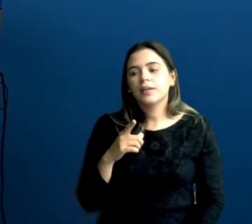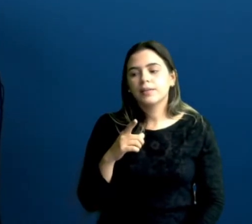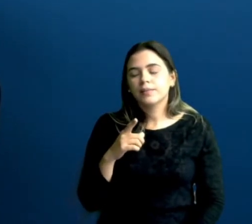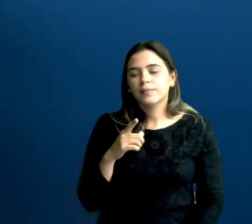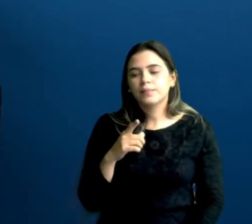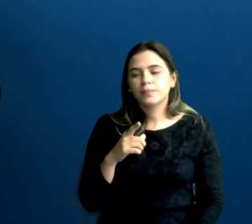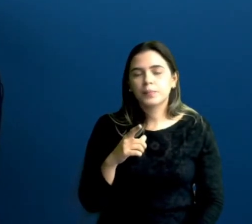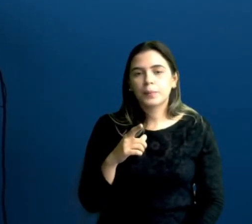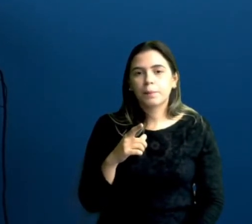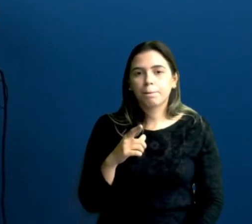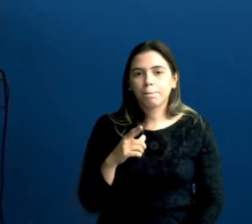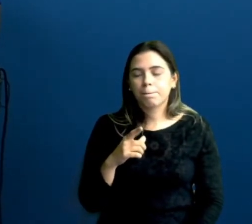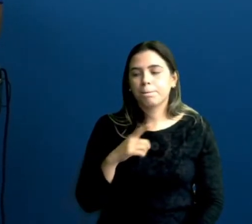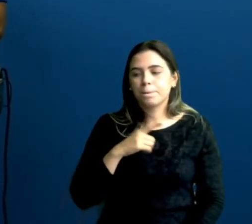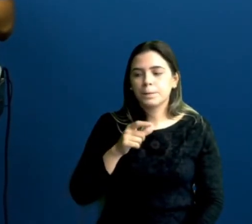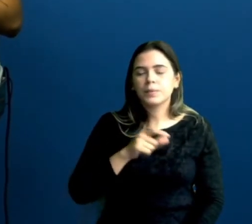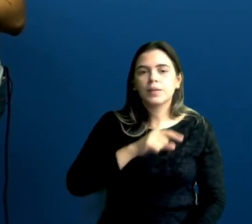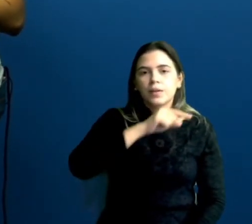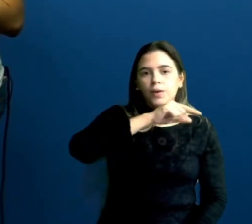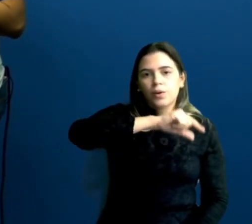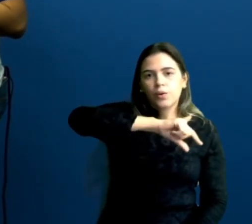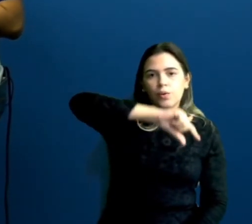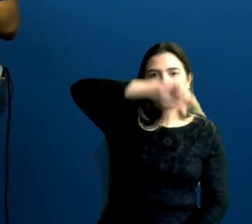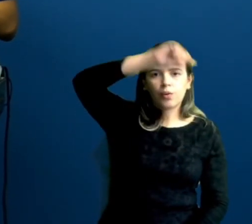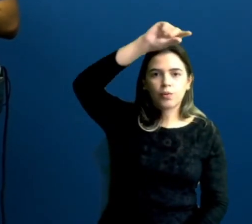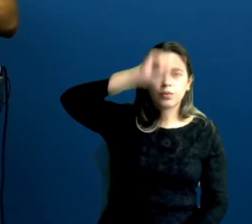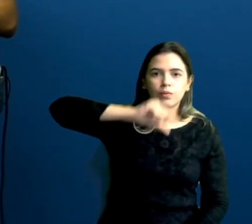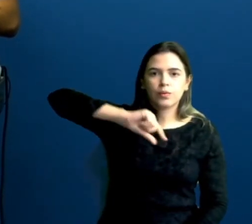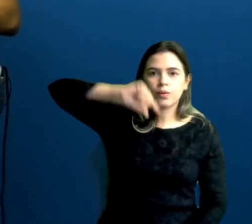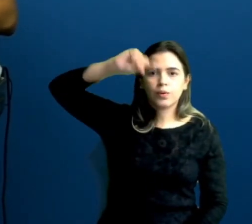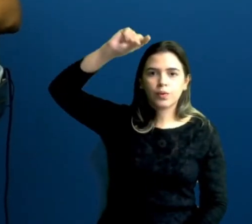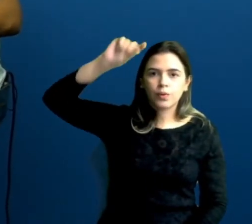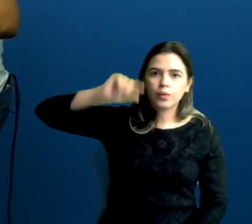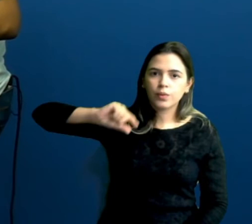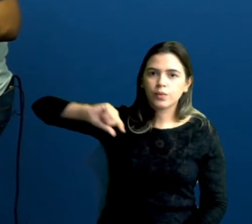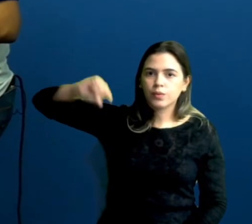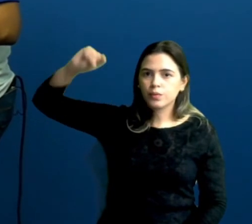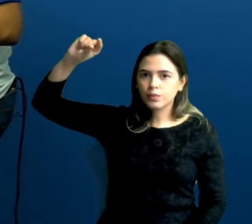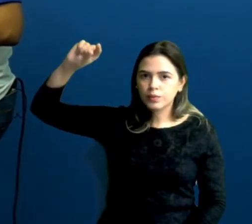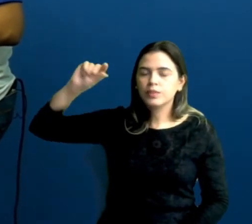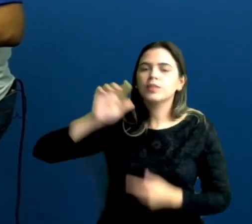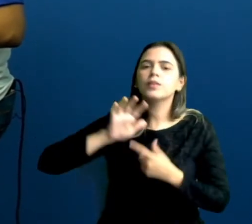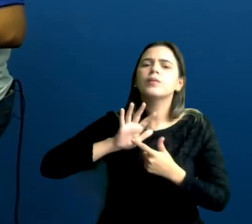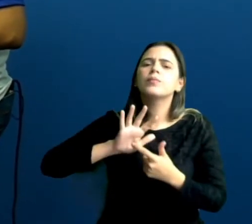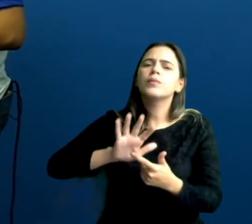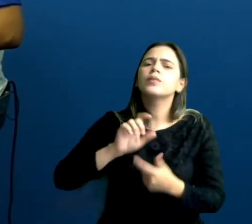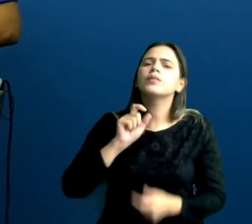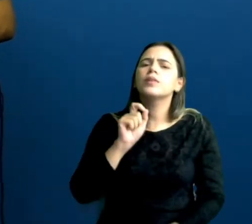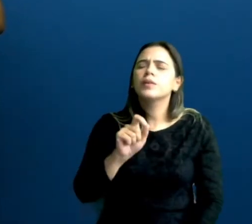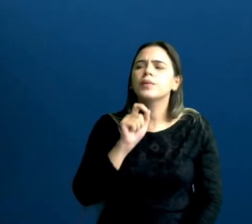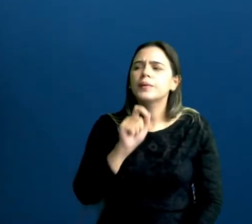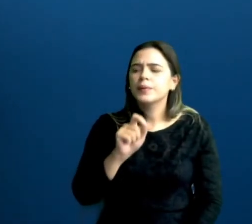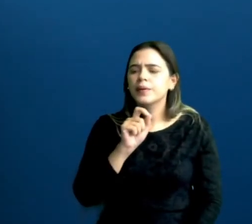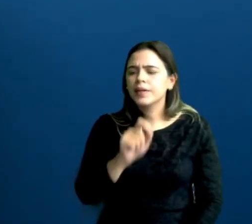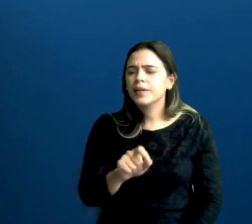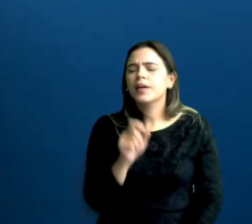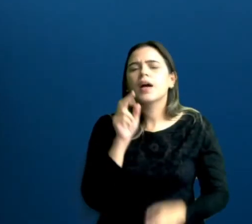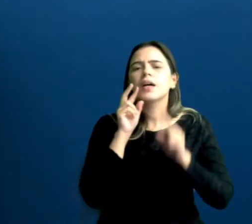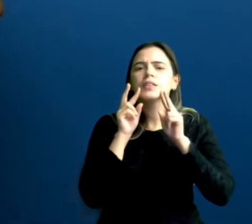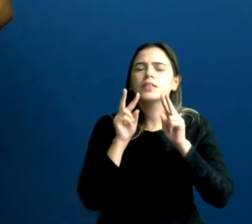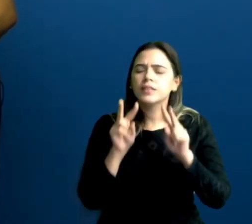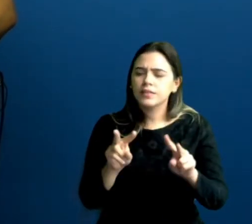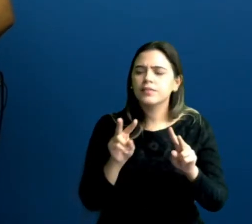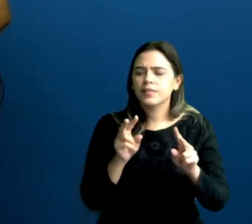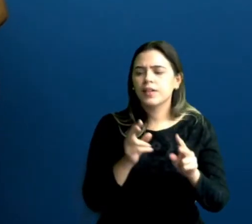colunas, a parte vermelha aqui, colunas, que representam o quê? Então, gente vê